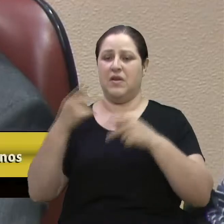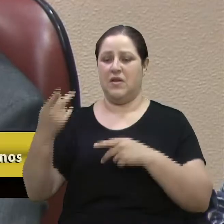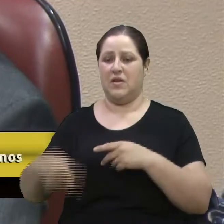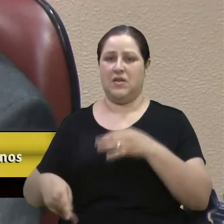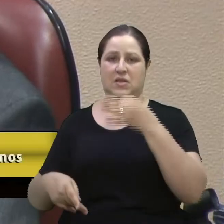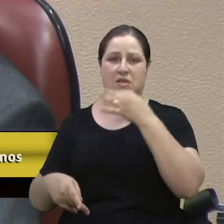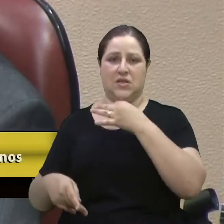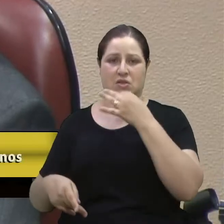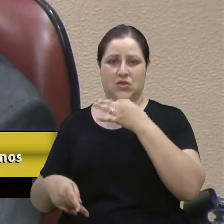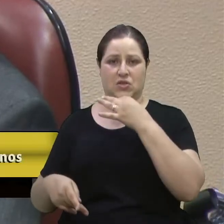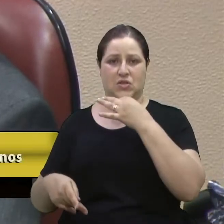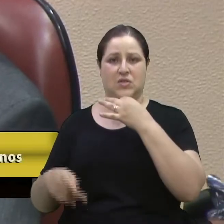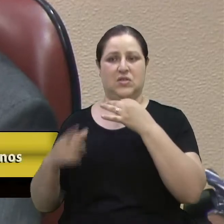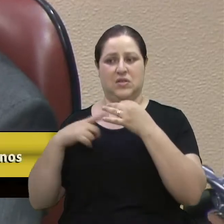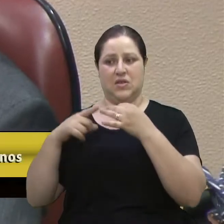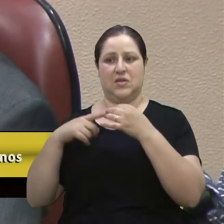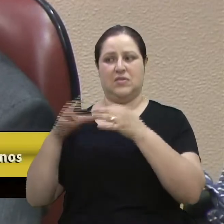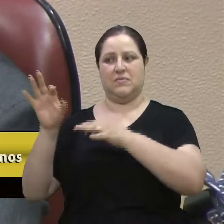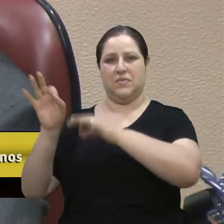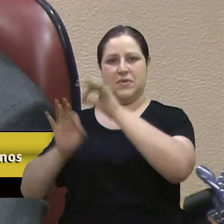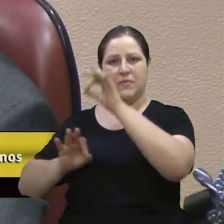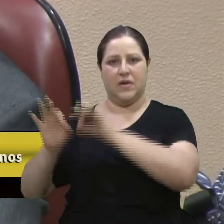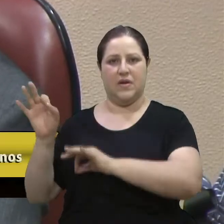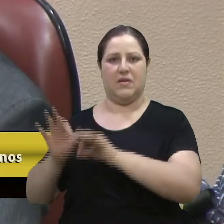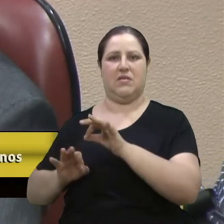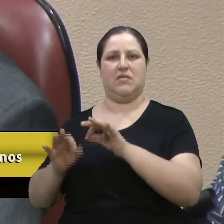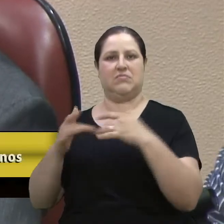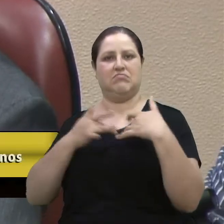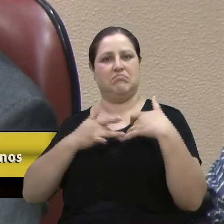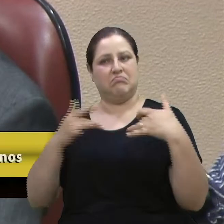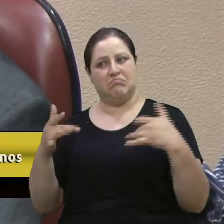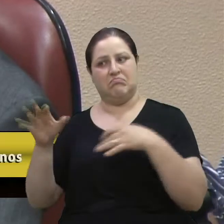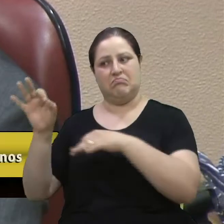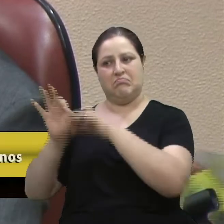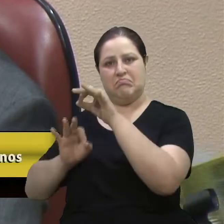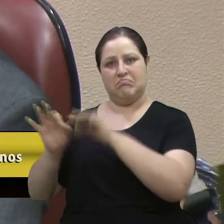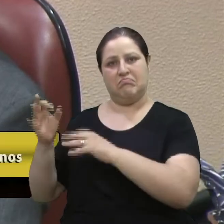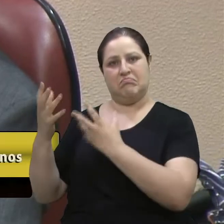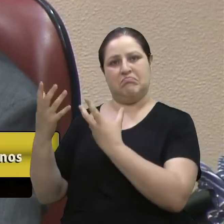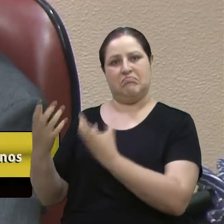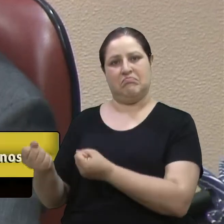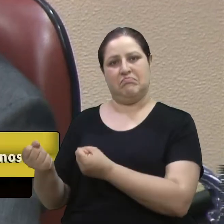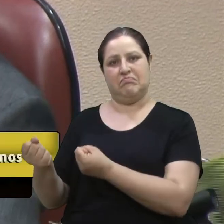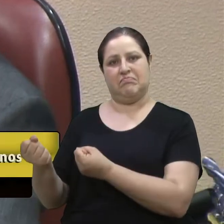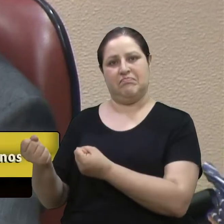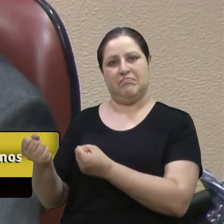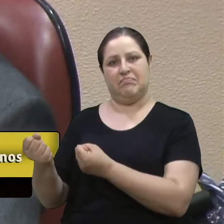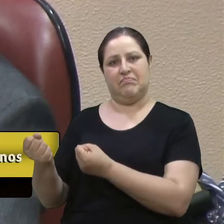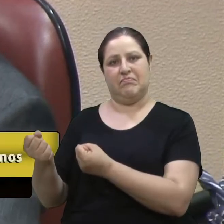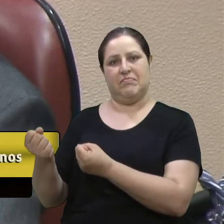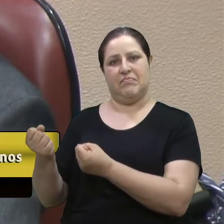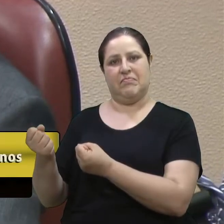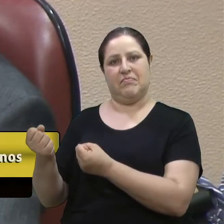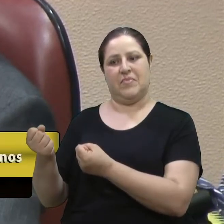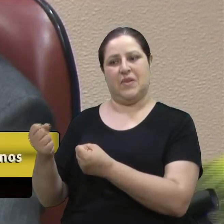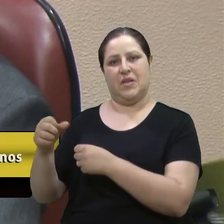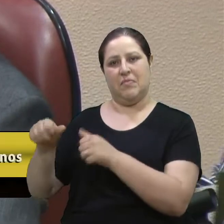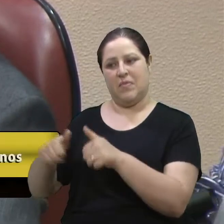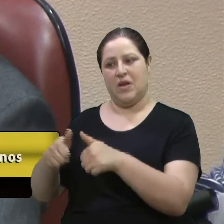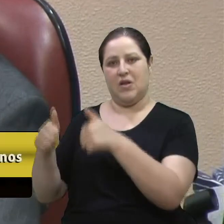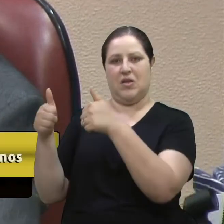Sul está se preparando, está se disponibilizando, tantos estádios para melhoria, para